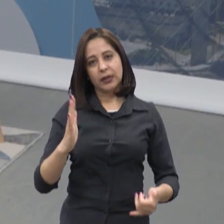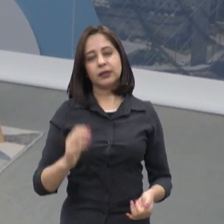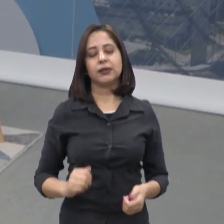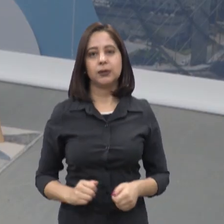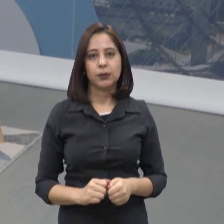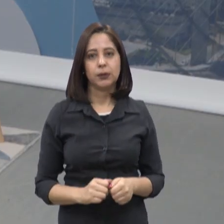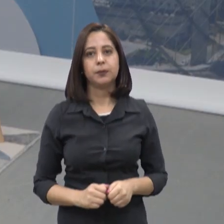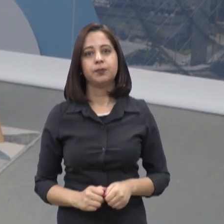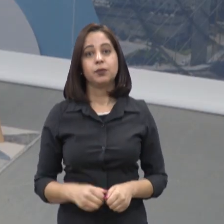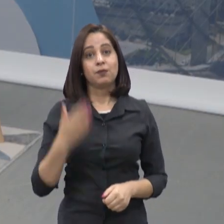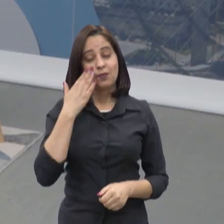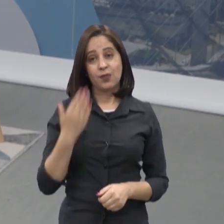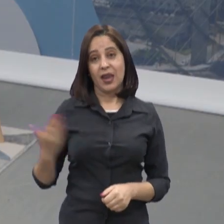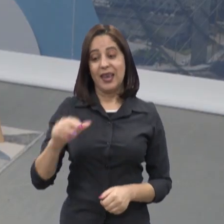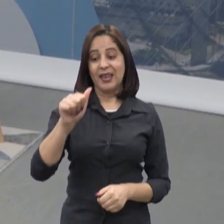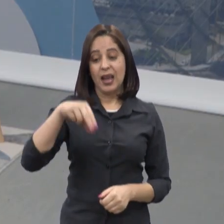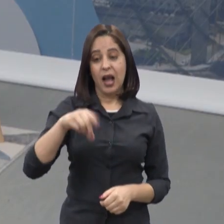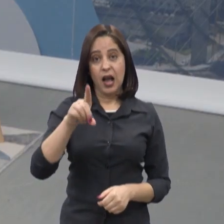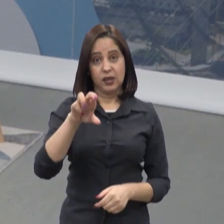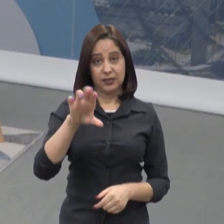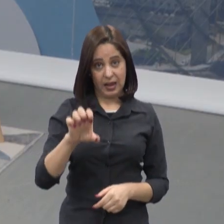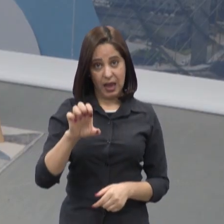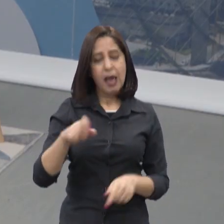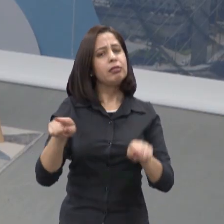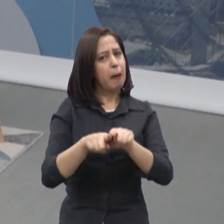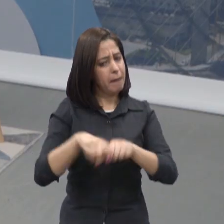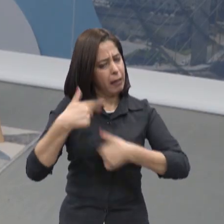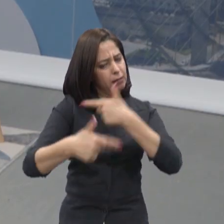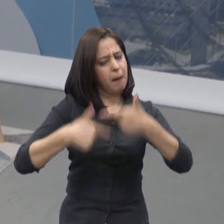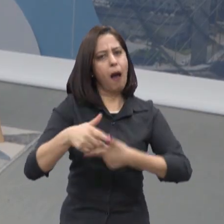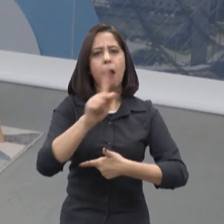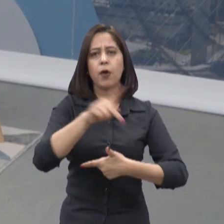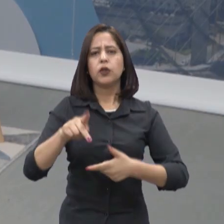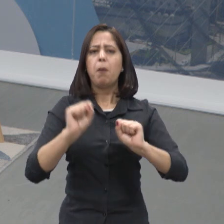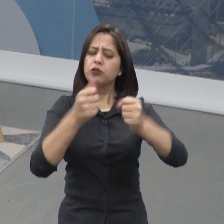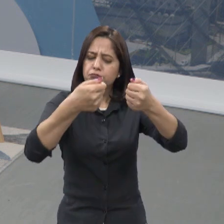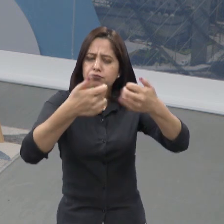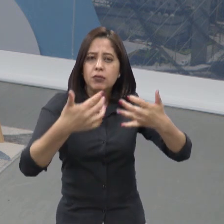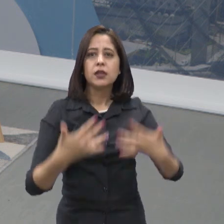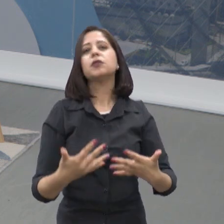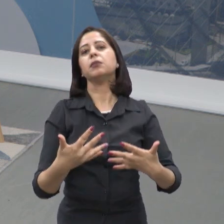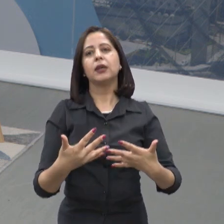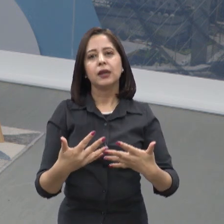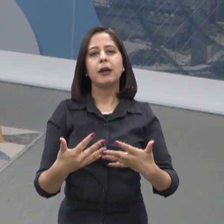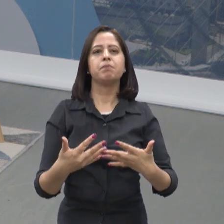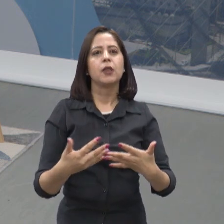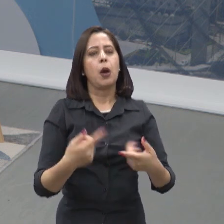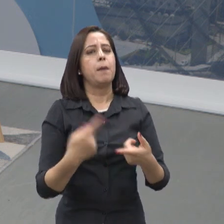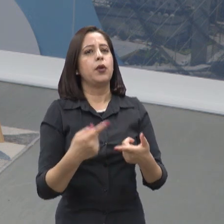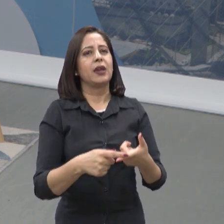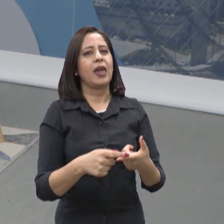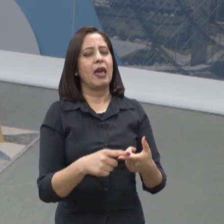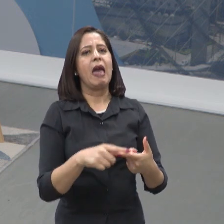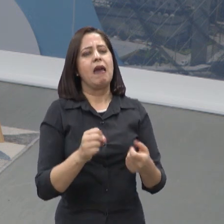Estou aqui com o André, que também é professor, né, André? Então, explica pra gente um pouquinho, né, desse começo, né, quando a gente fala de matriz